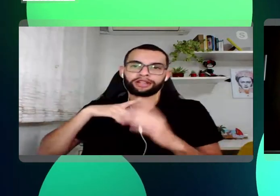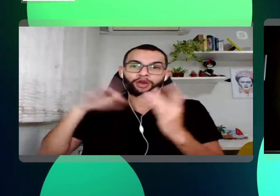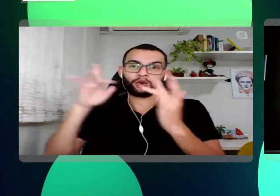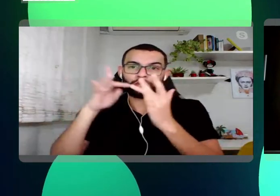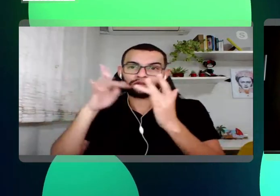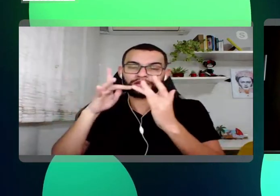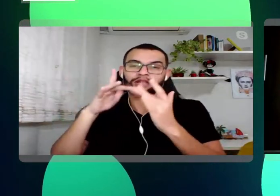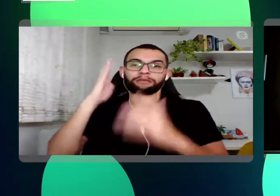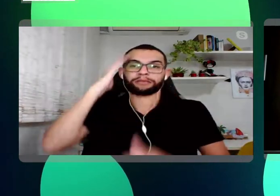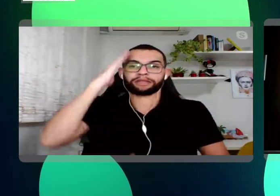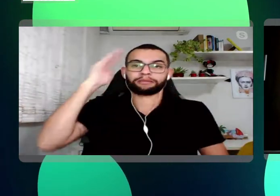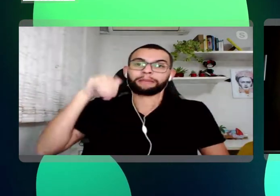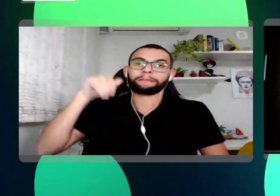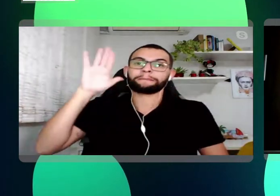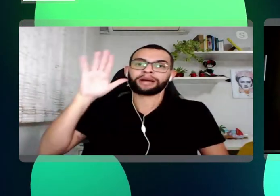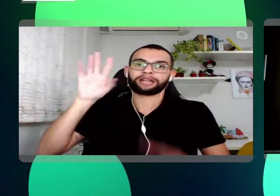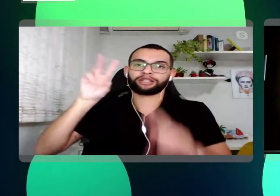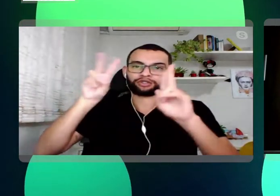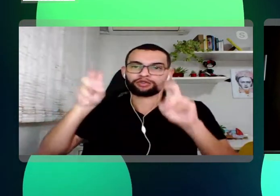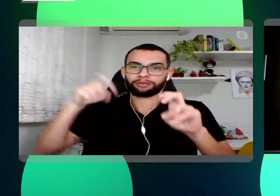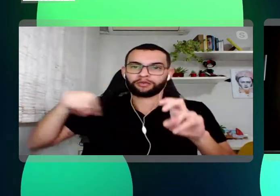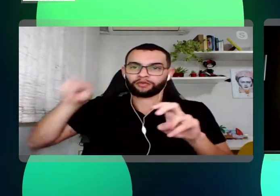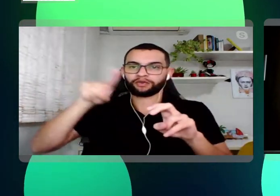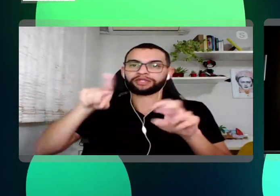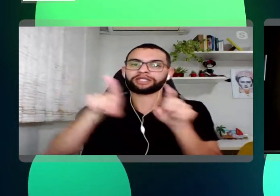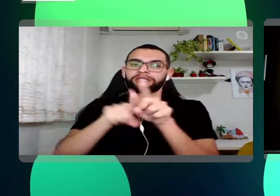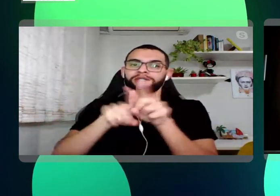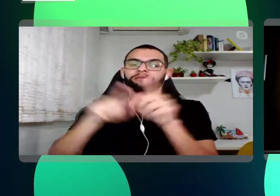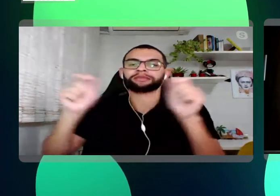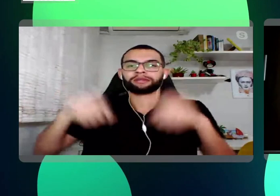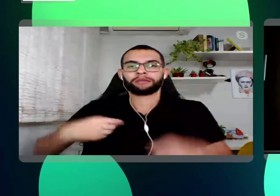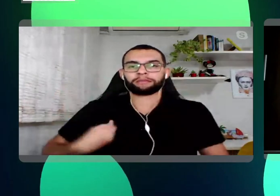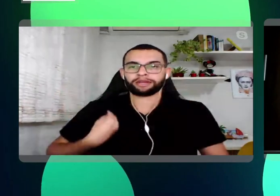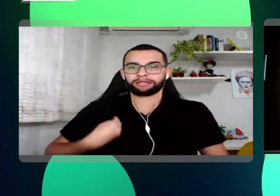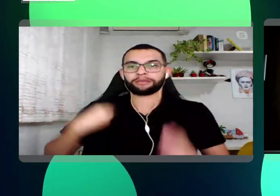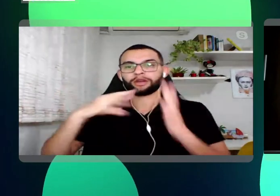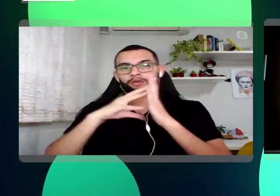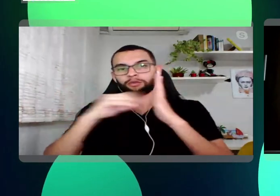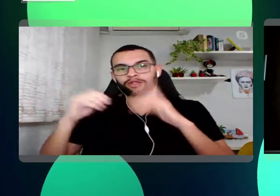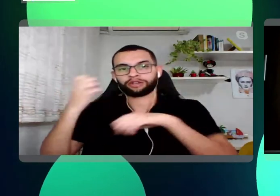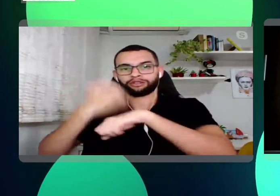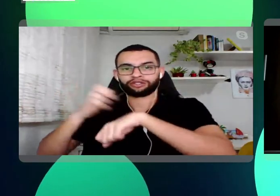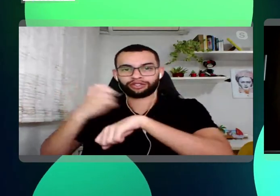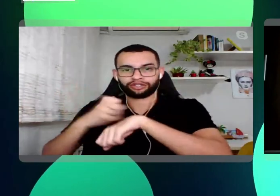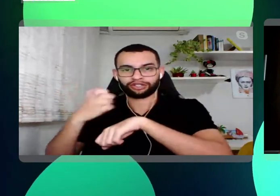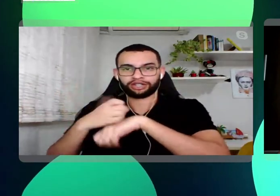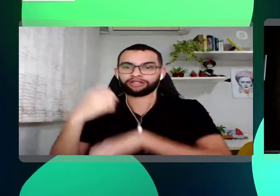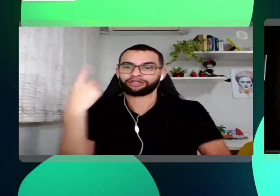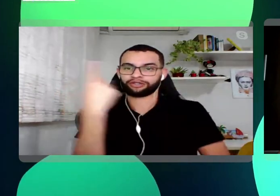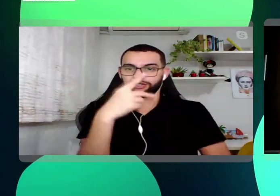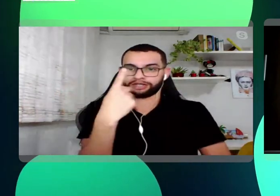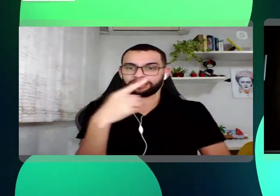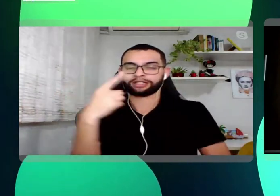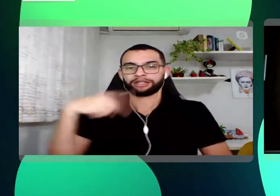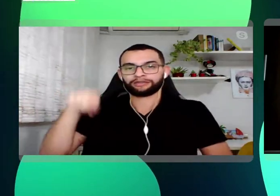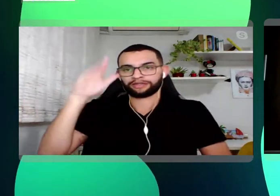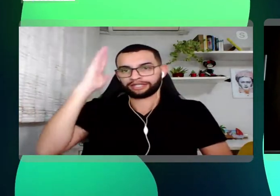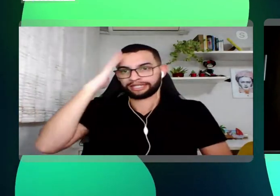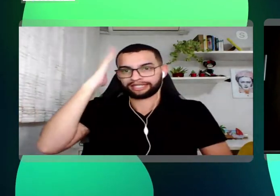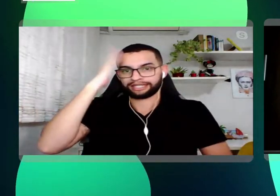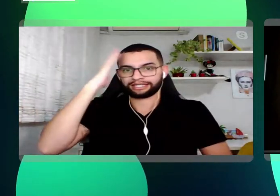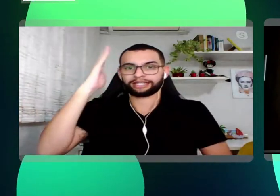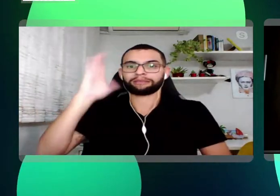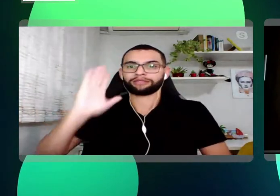saber mais sobre vocês e para que vocês possam participar do modelo de estágio deles que, como vocês sabem, já está